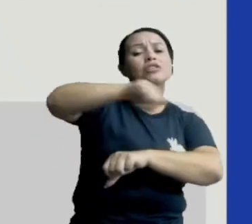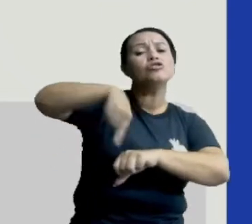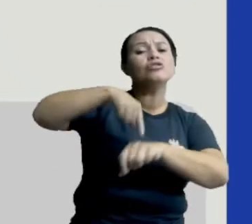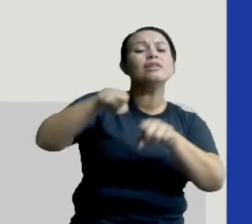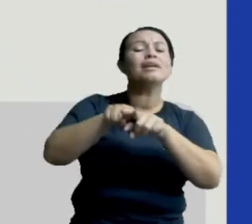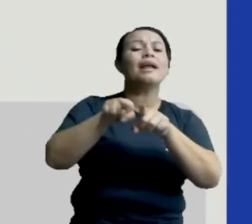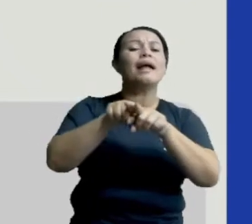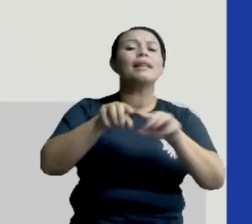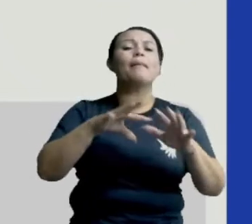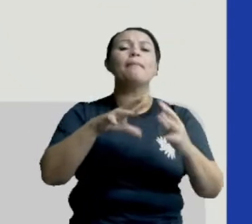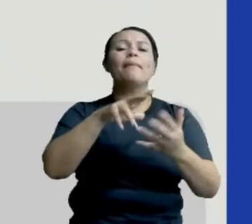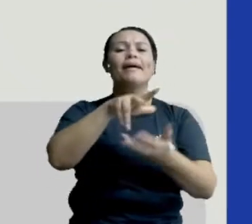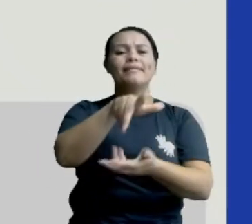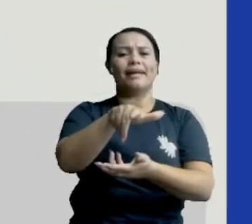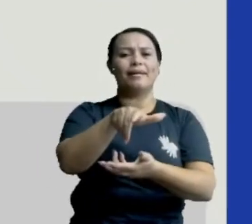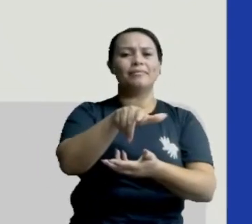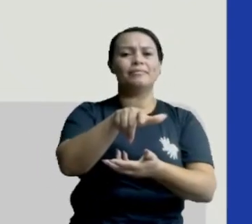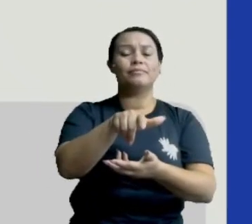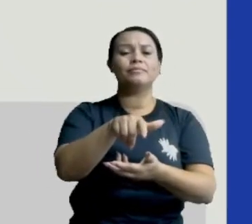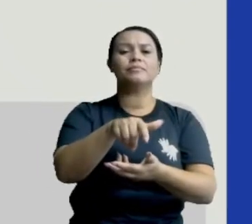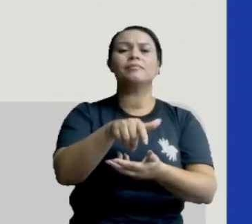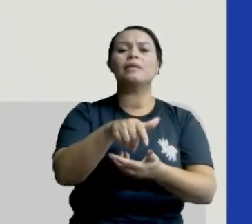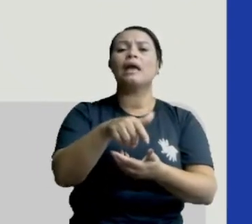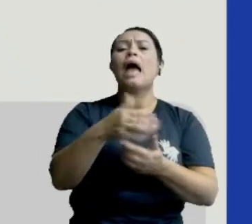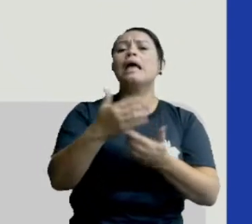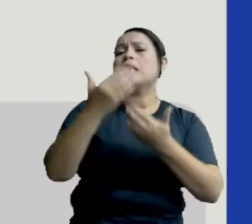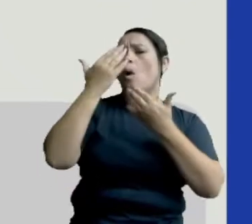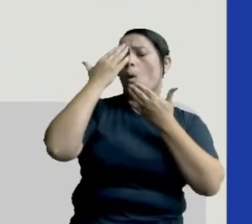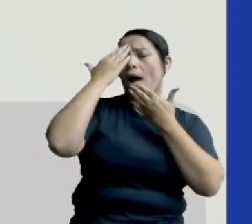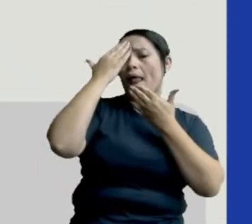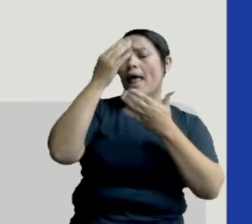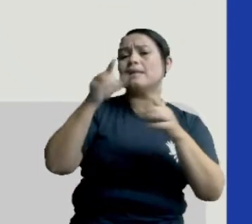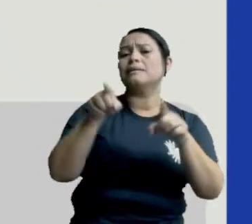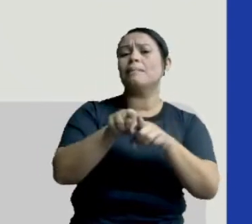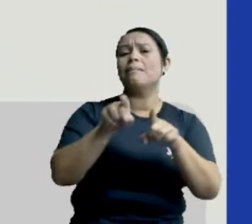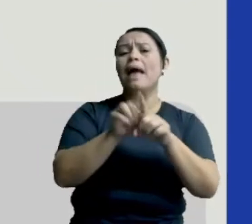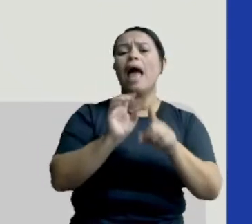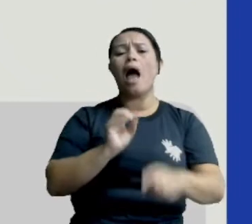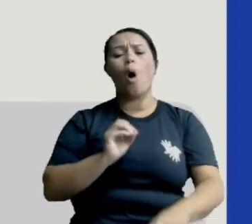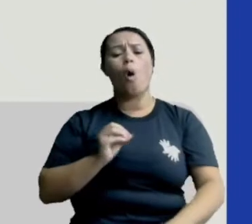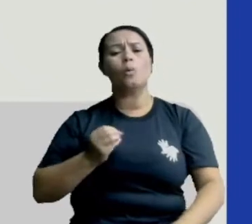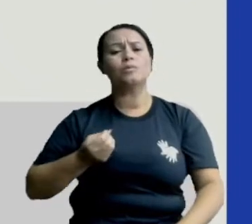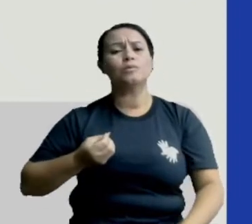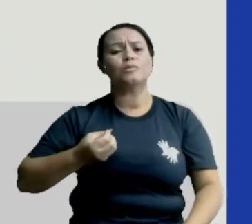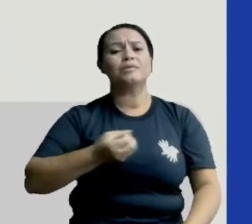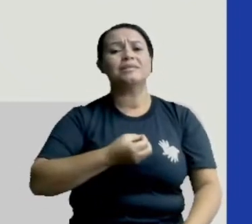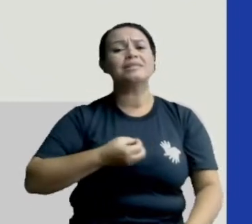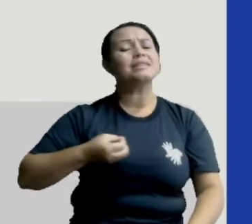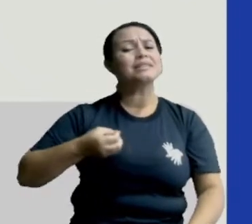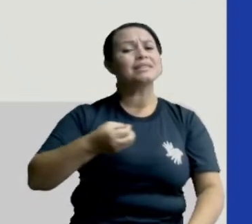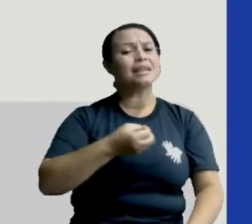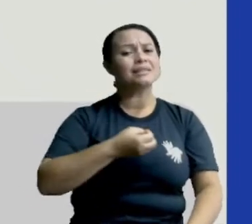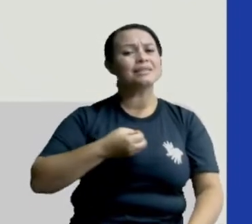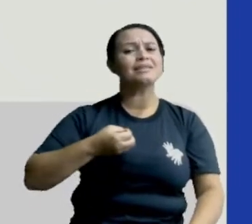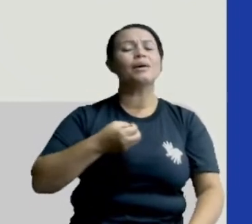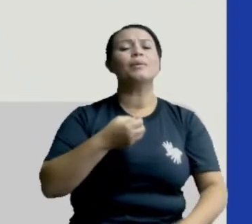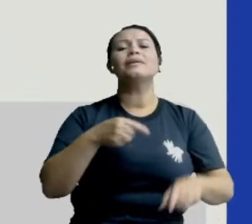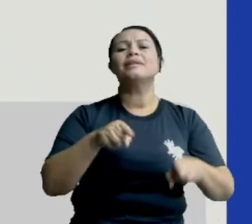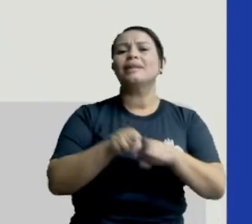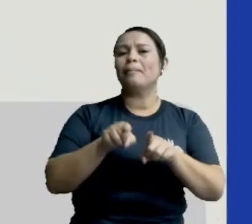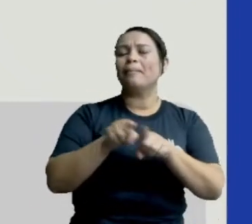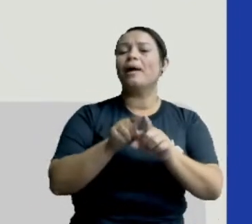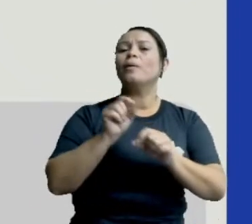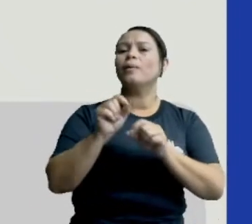contornar a Terra. Graças a essa rotação sincronizada, nós conseguimos